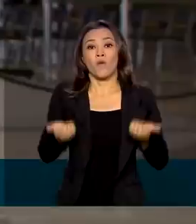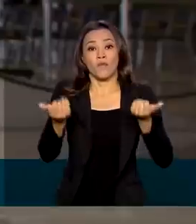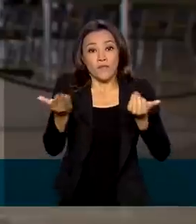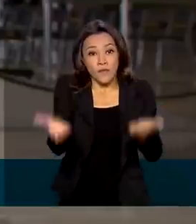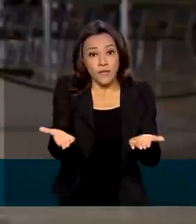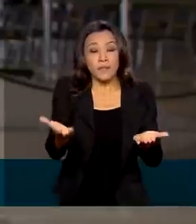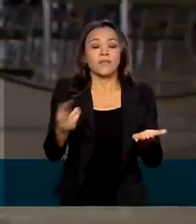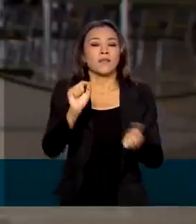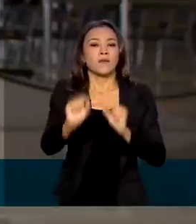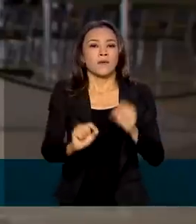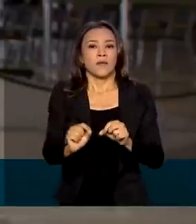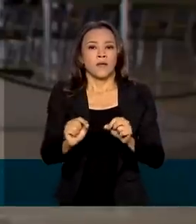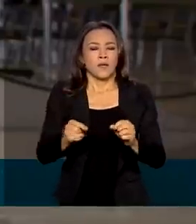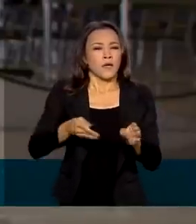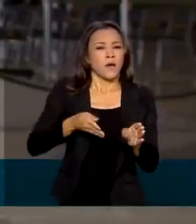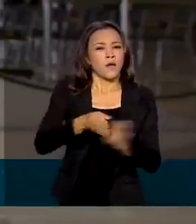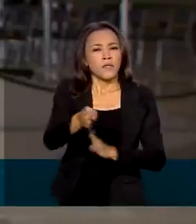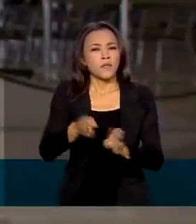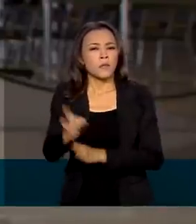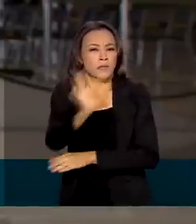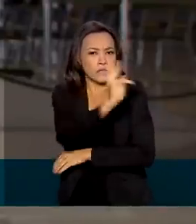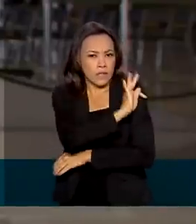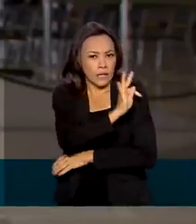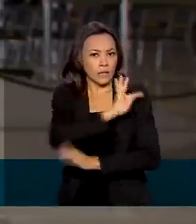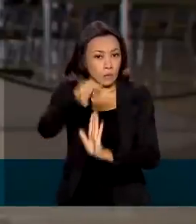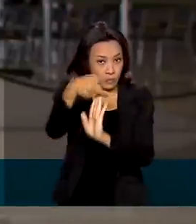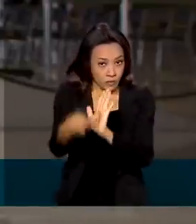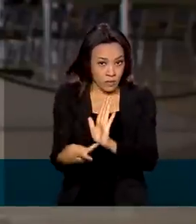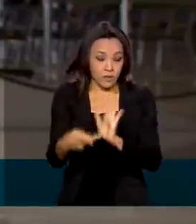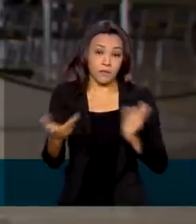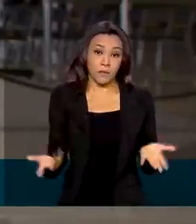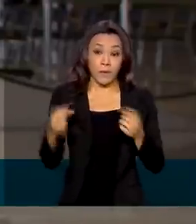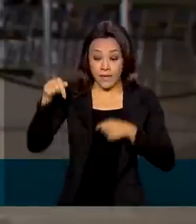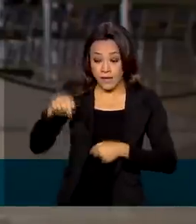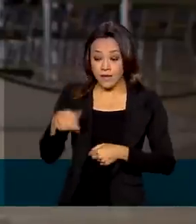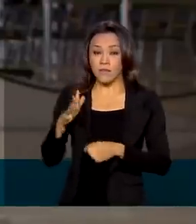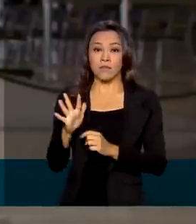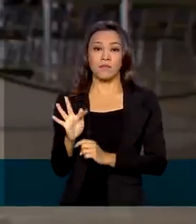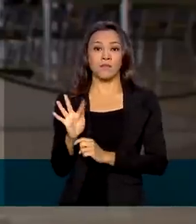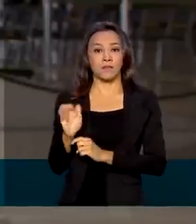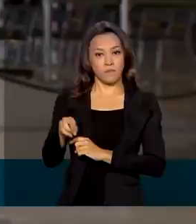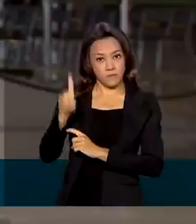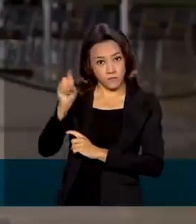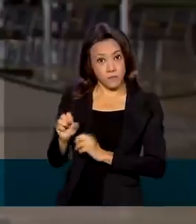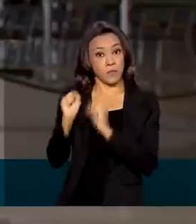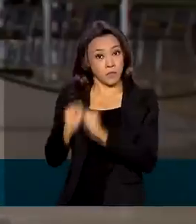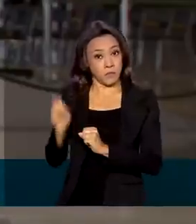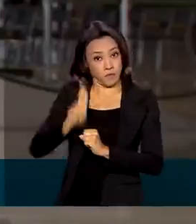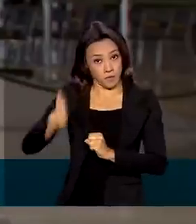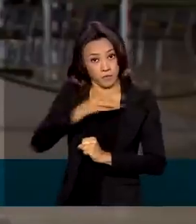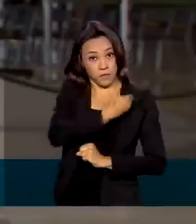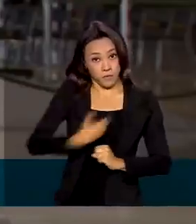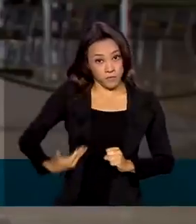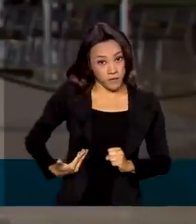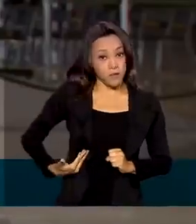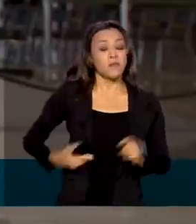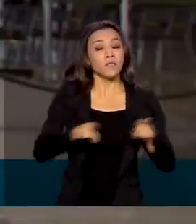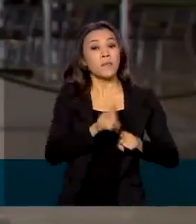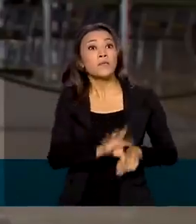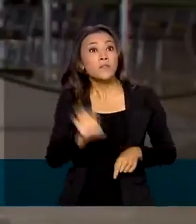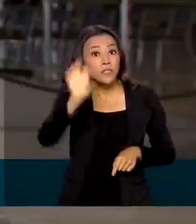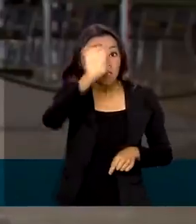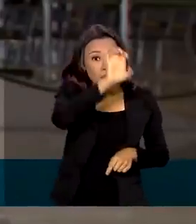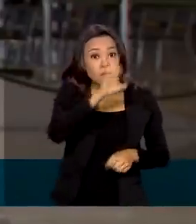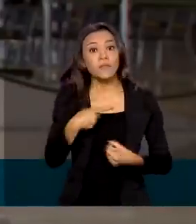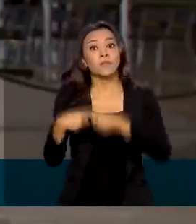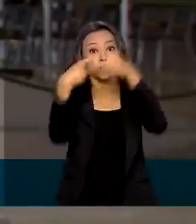para apoiar a estruturação de todo o projeto. E olha, como esse fundo pode ser usado não apenas pela União, mas também pelos estados e